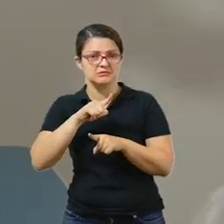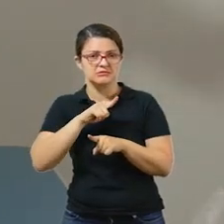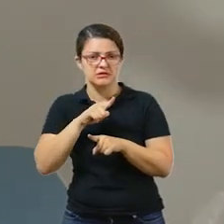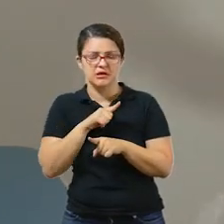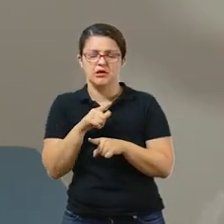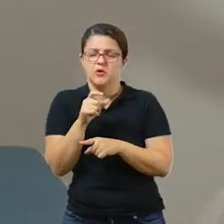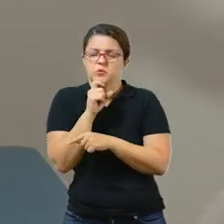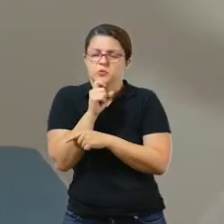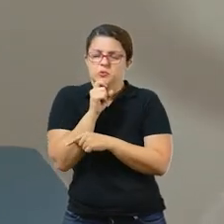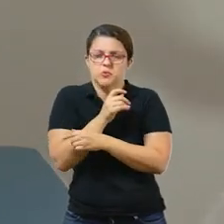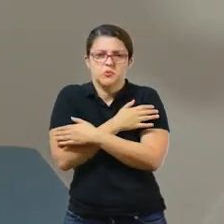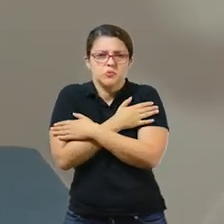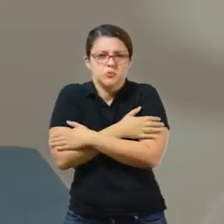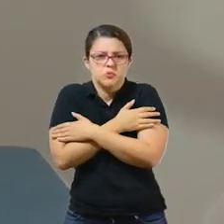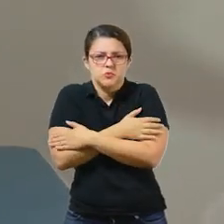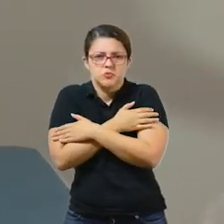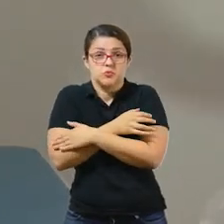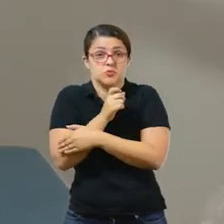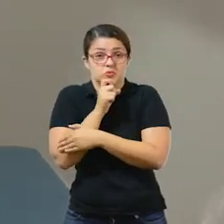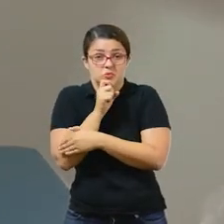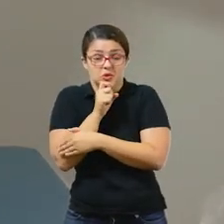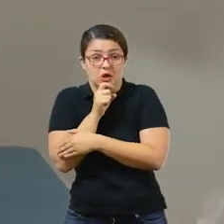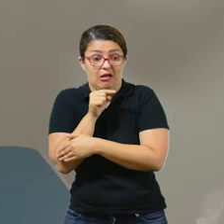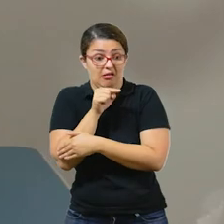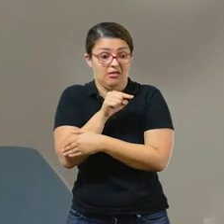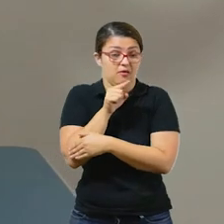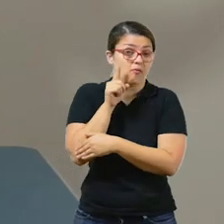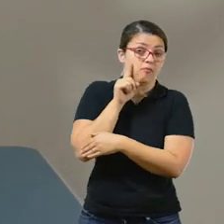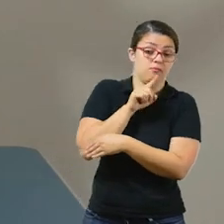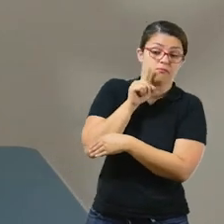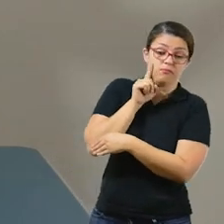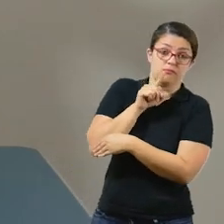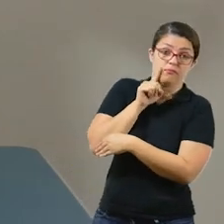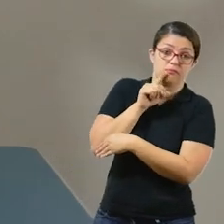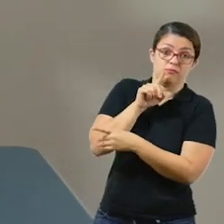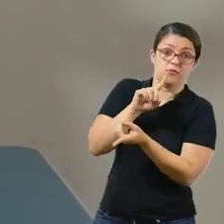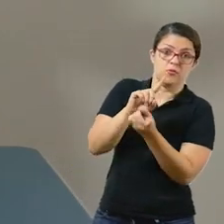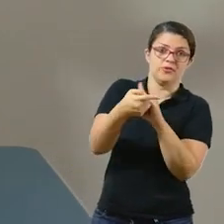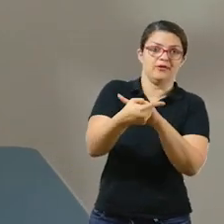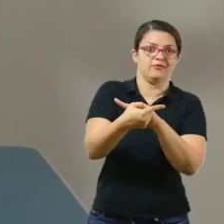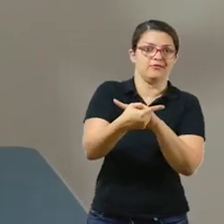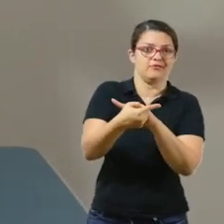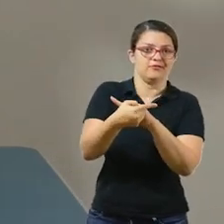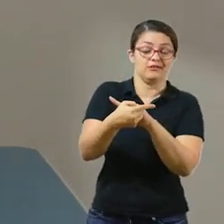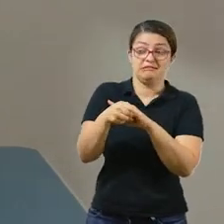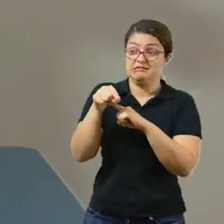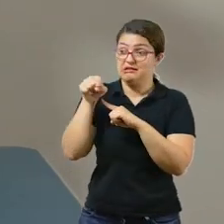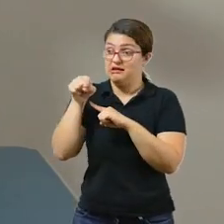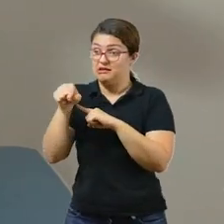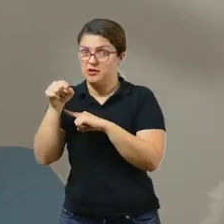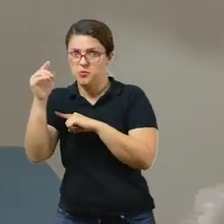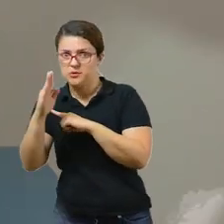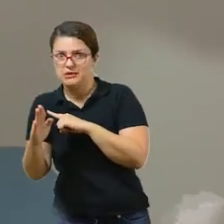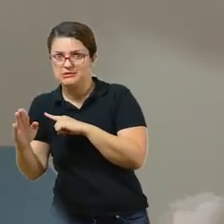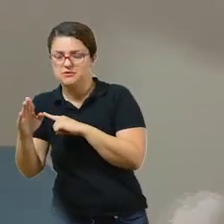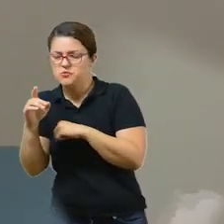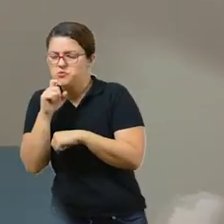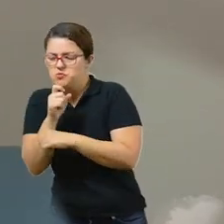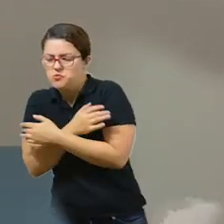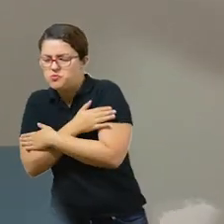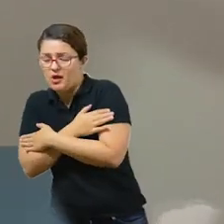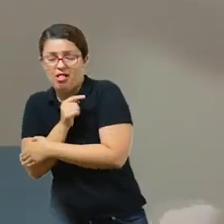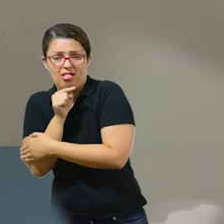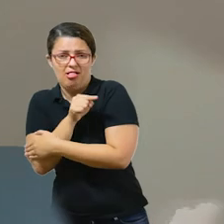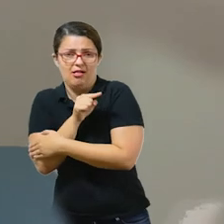a estação do inverno. Nós estamos no inverno. Enquanto lá nos Estados Unidos, é o oposto. Ou seja, se aqui é inverno, lá é